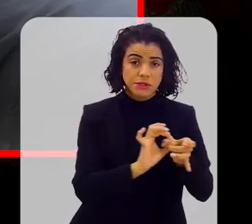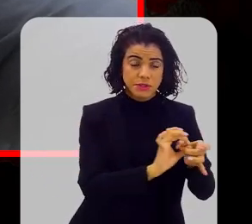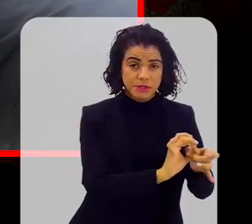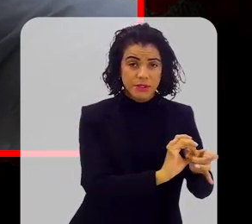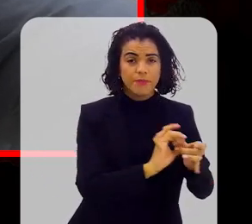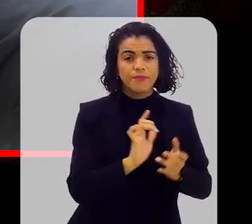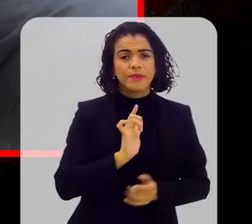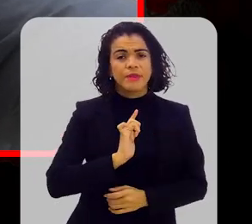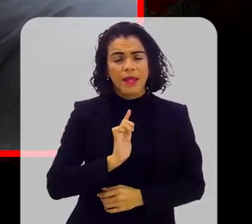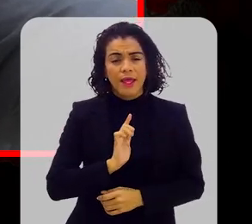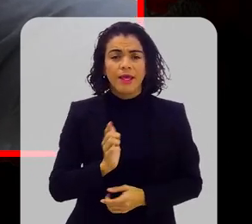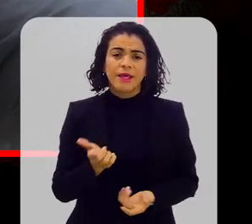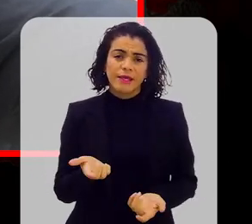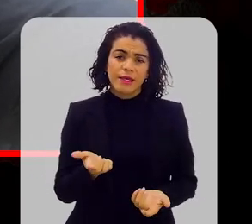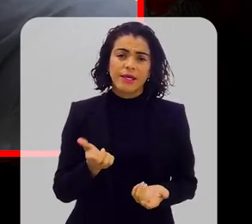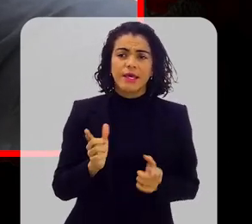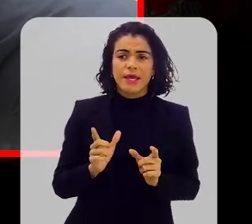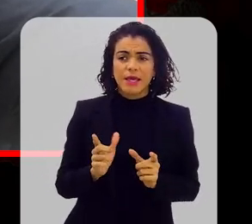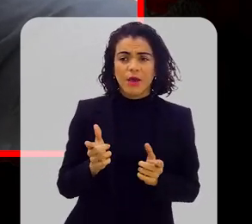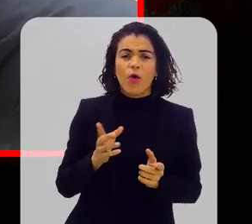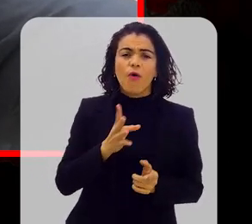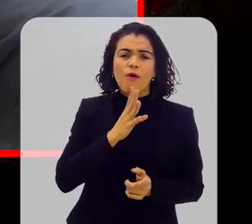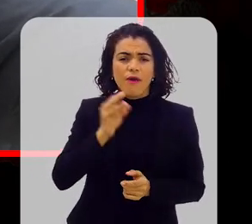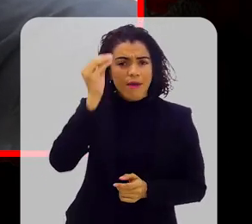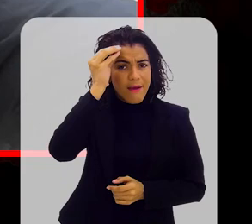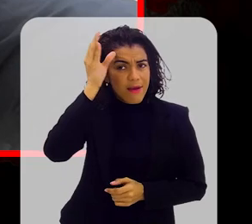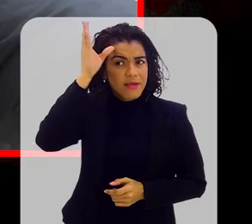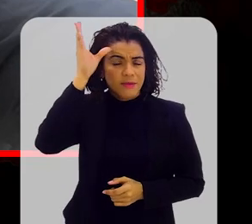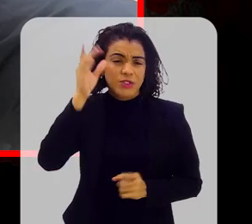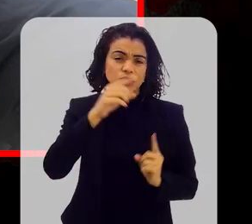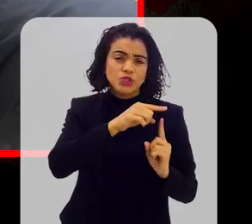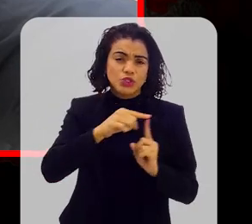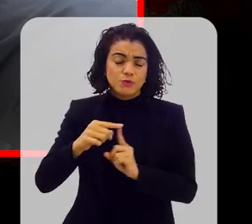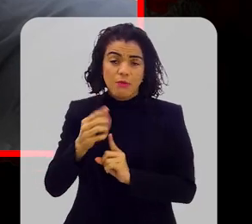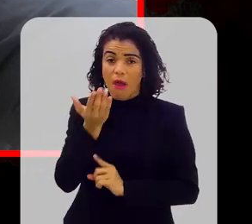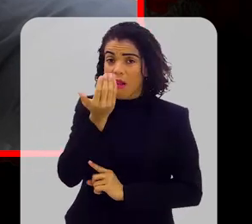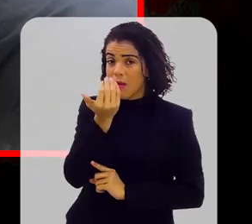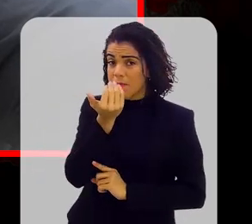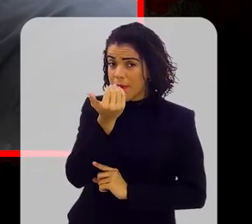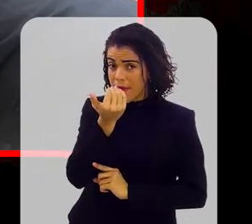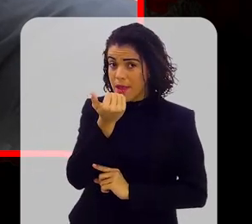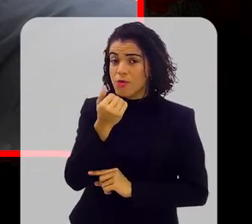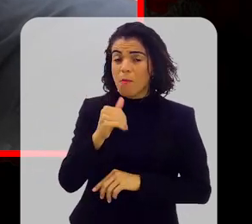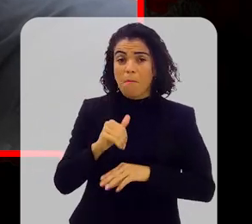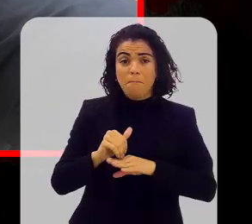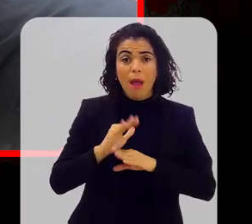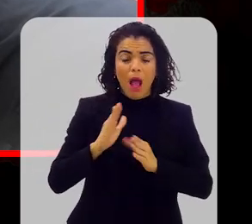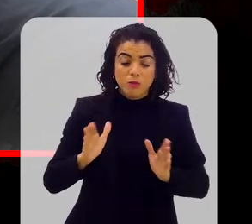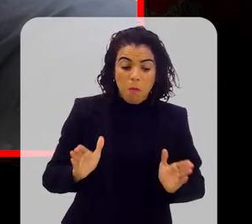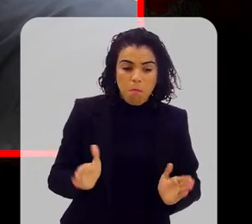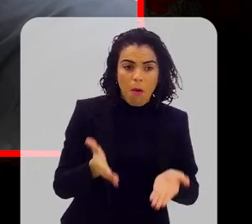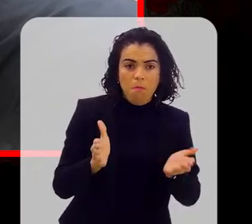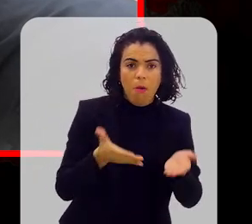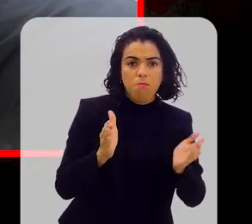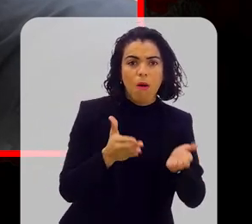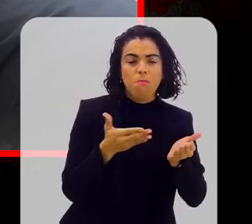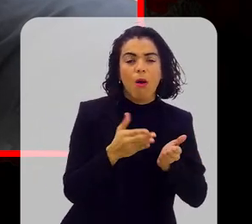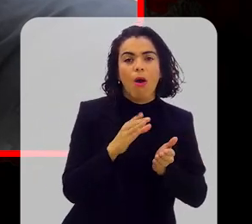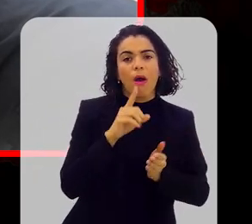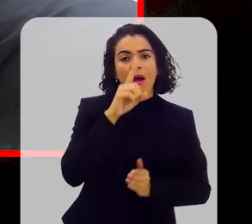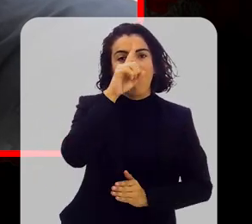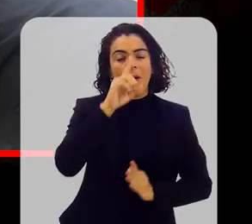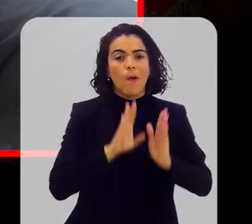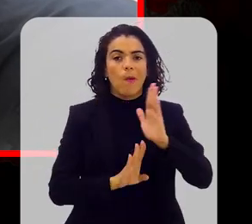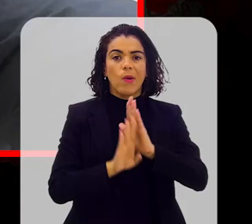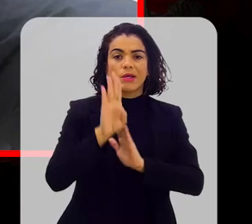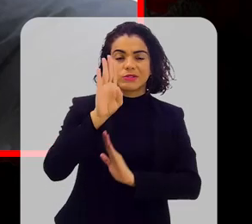conhecimento hoje que alguns tipos de alimentos são mais despavoráveis para se aumentar o risco da doença,